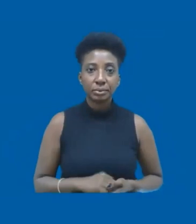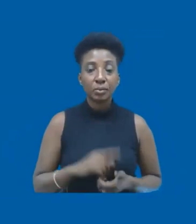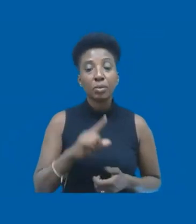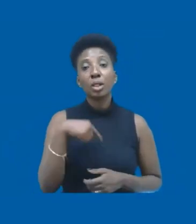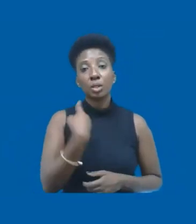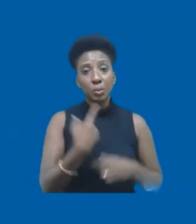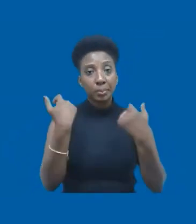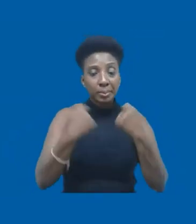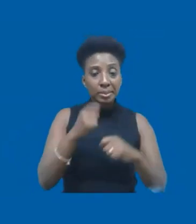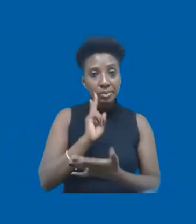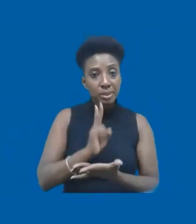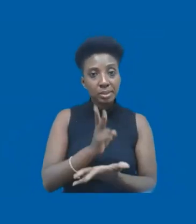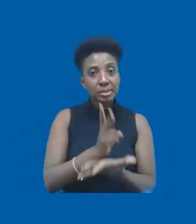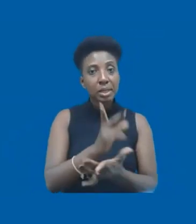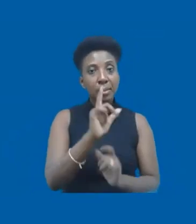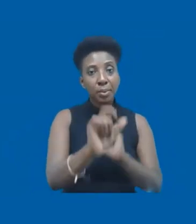que estar sempre